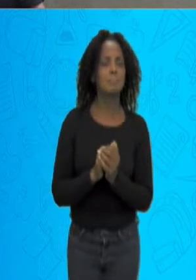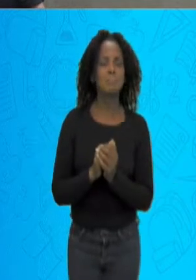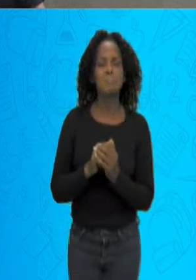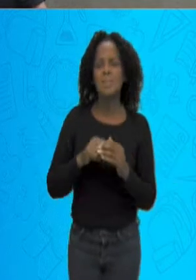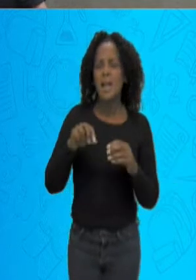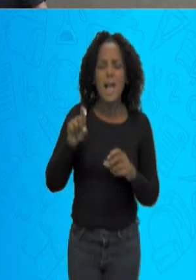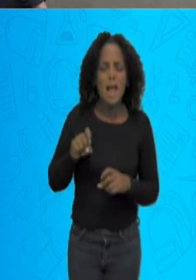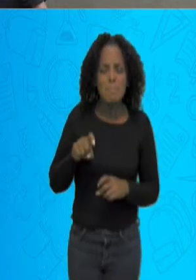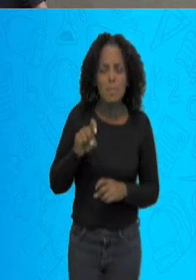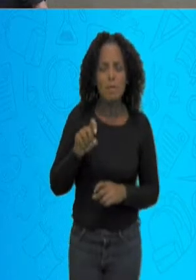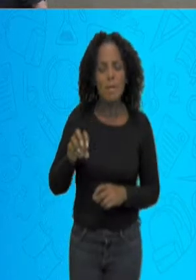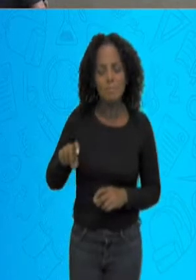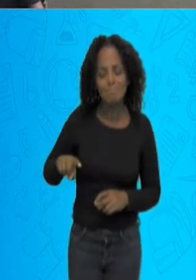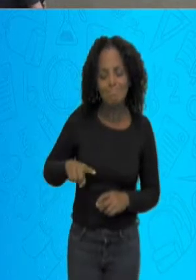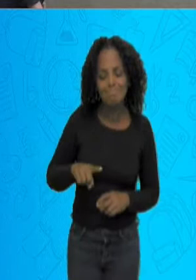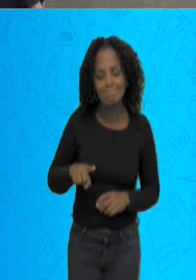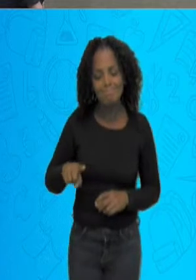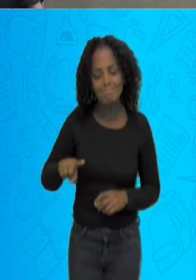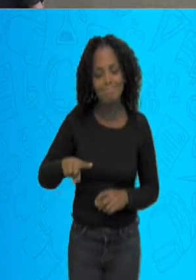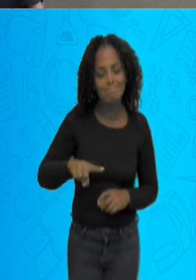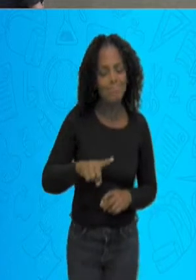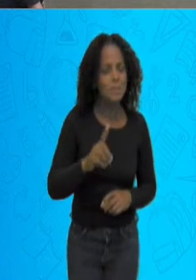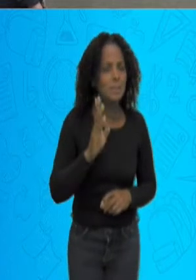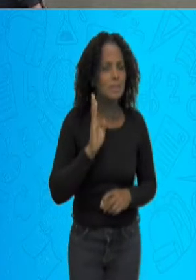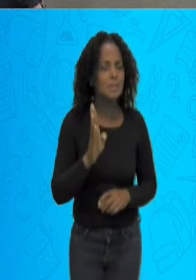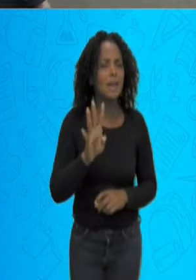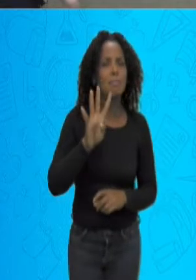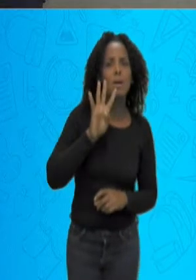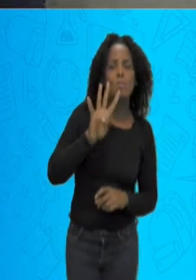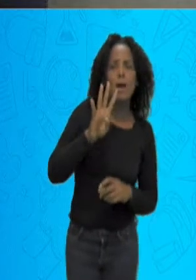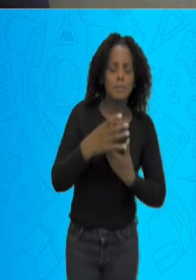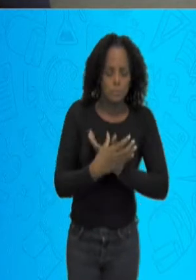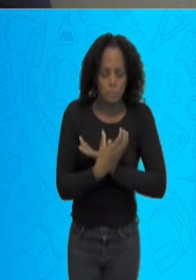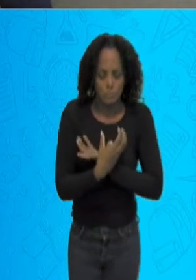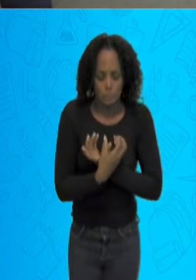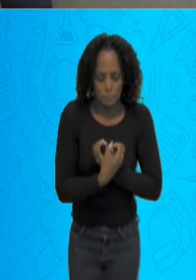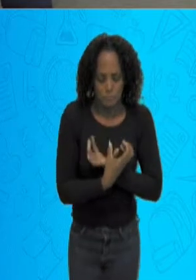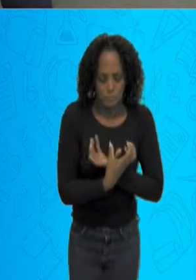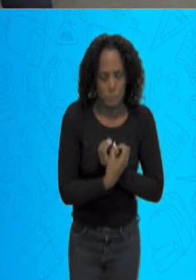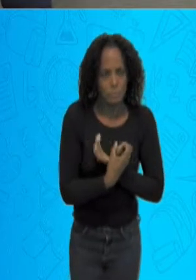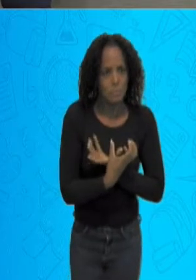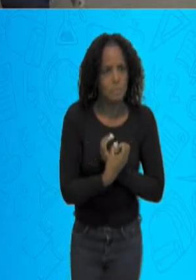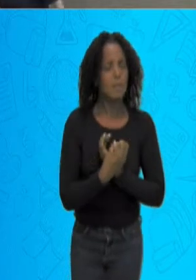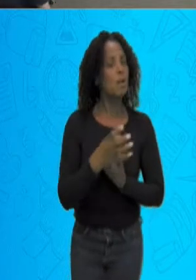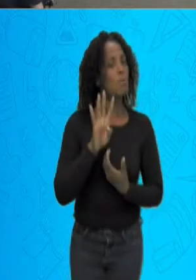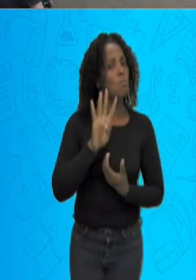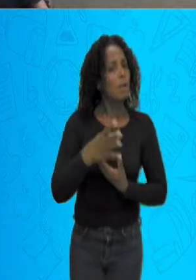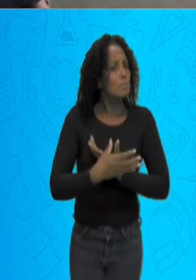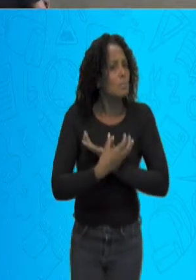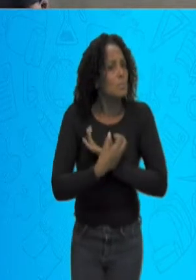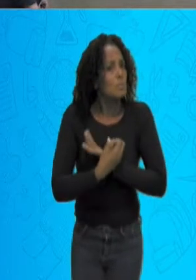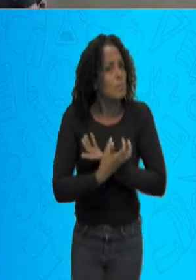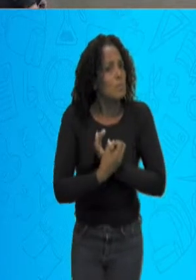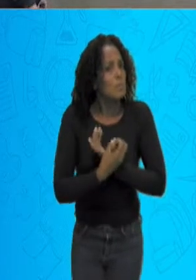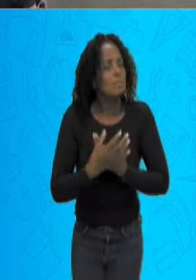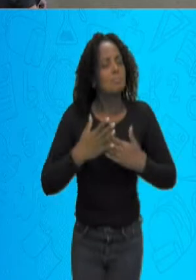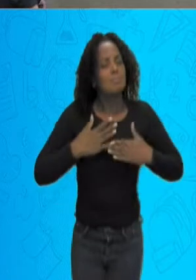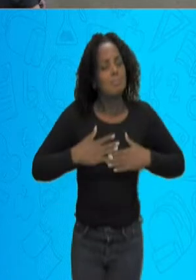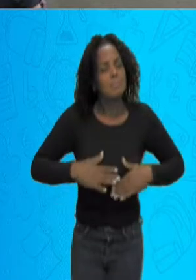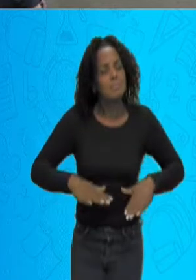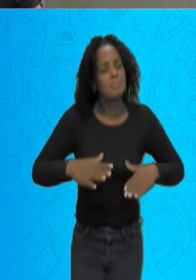arrastam pela grama em direção às quatro joaninhas. Olha as quatro joaninhas aqui. Que